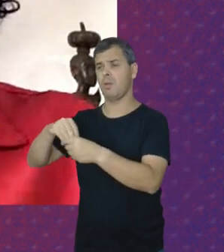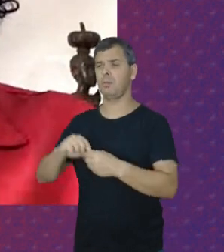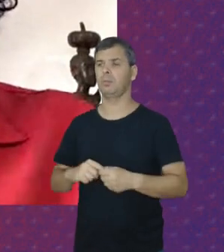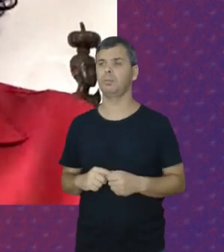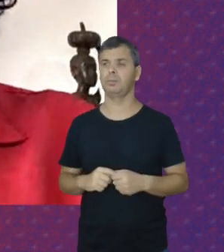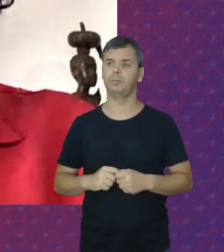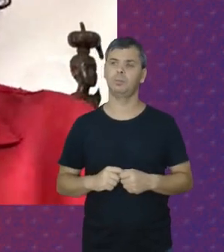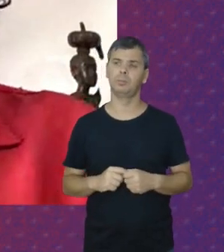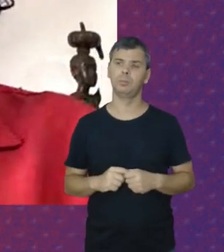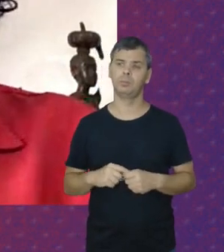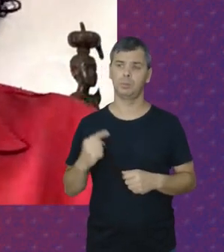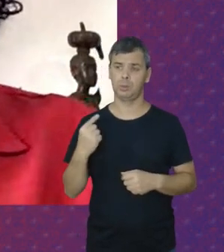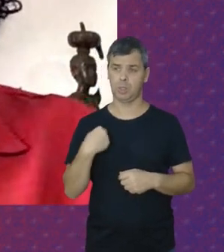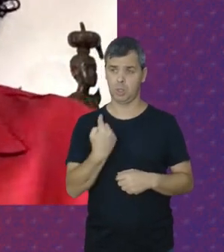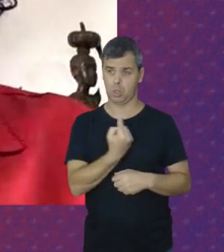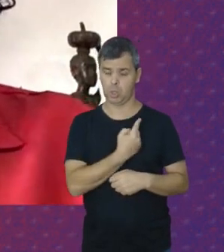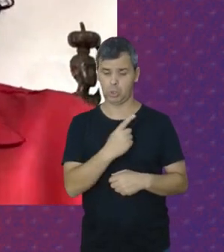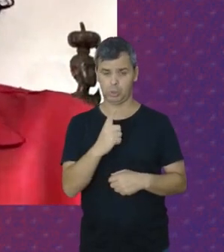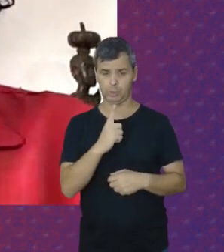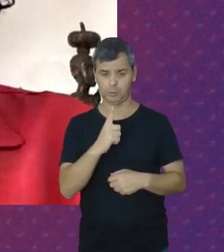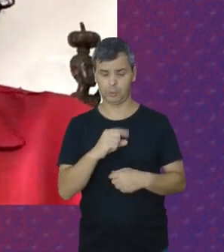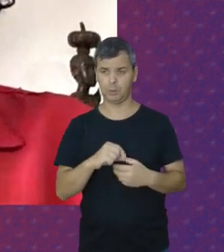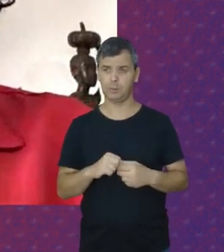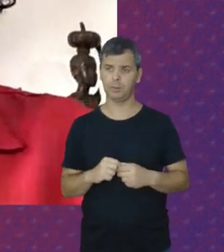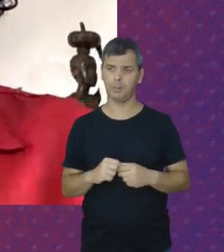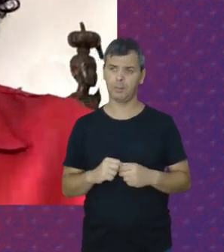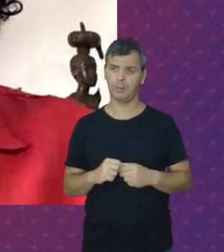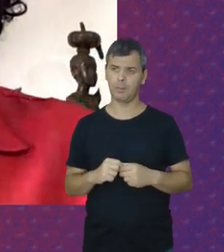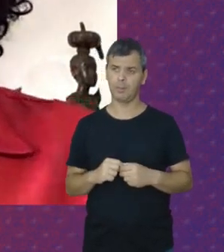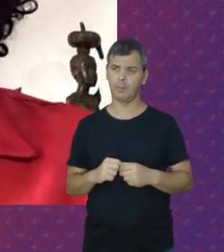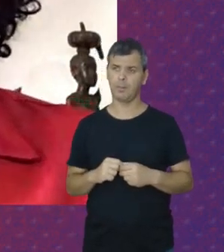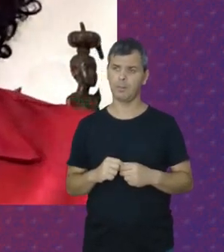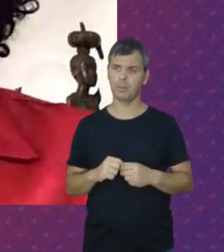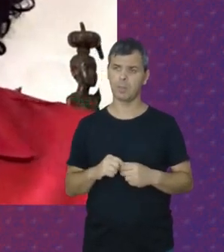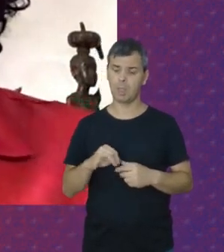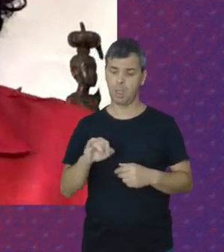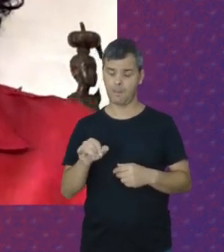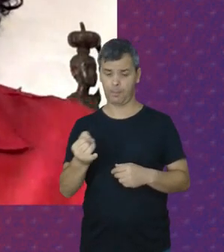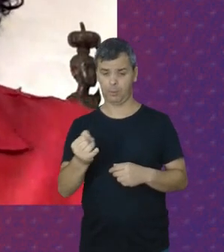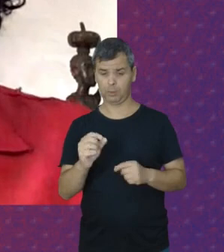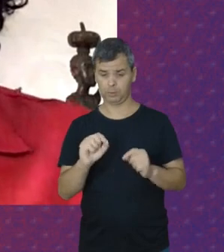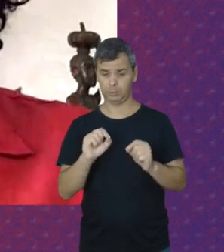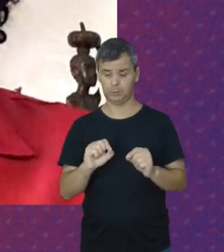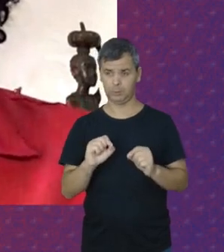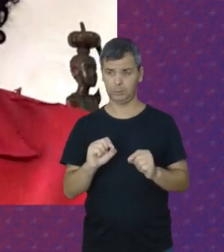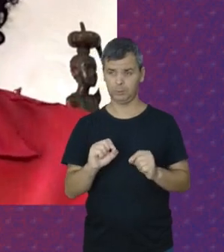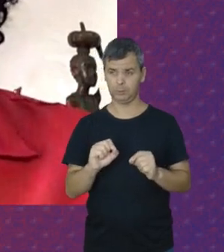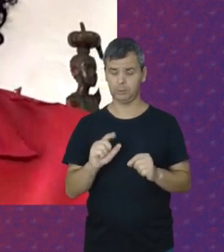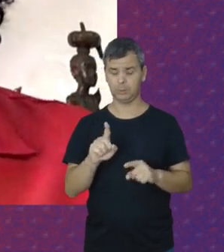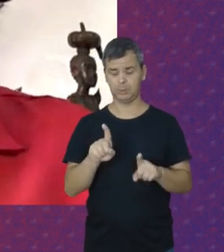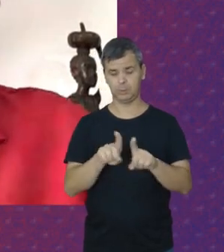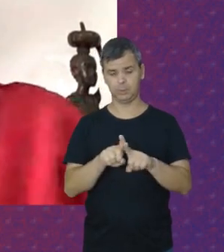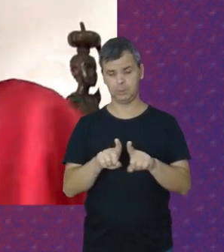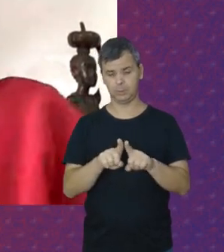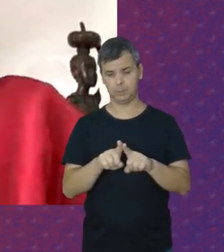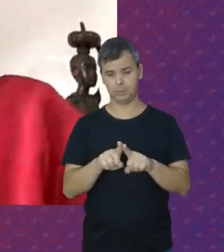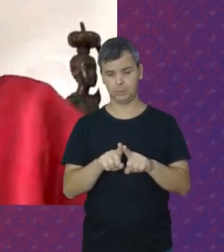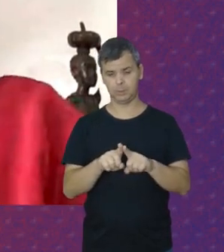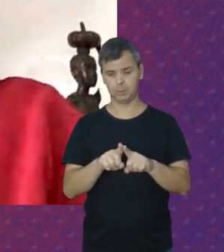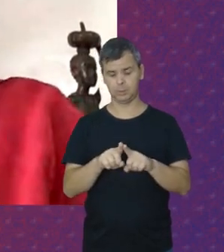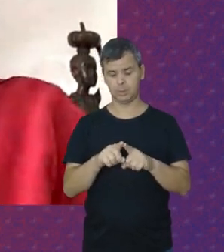Nós Tivéssemos Ali A oportunidade De também Dar uma